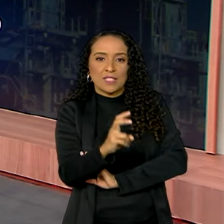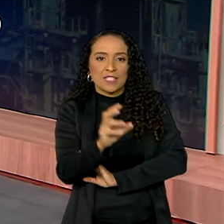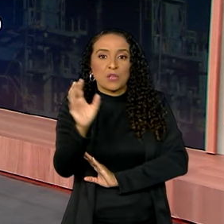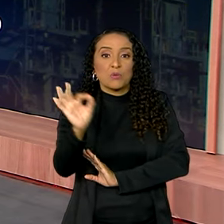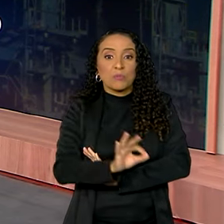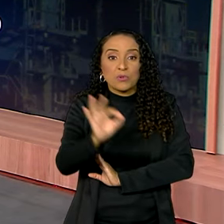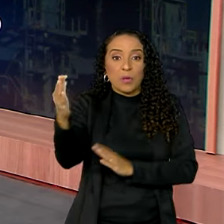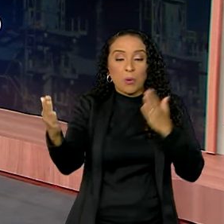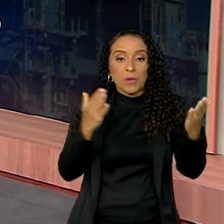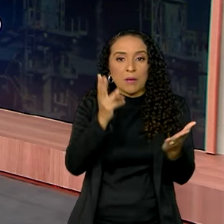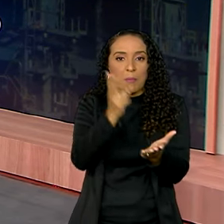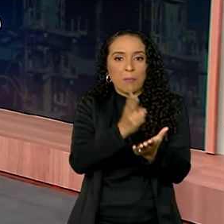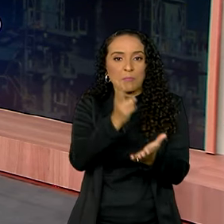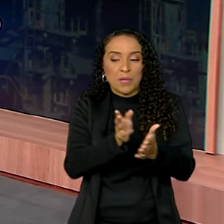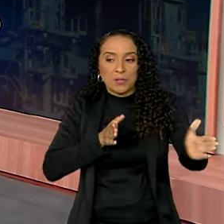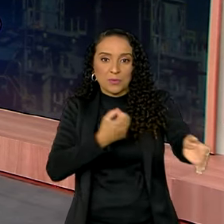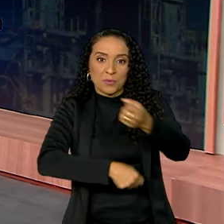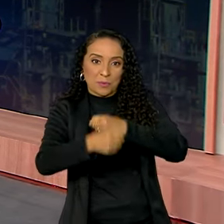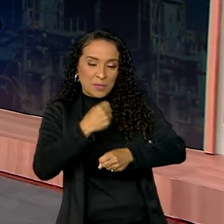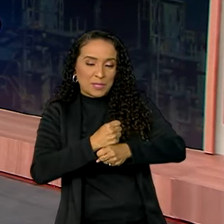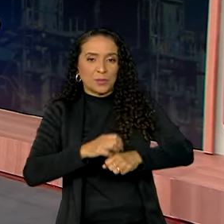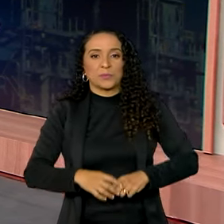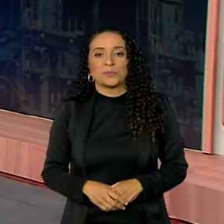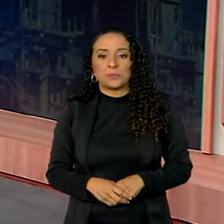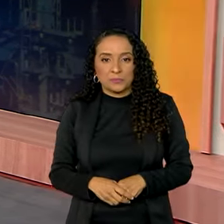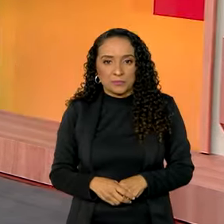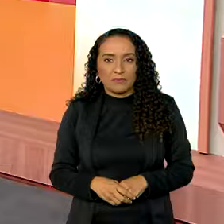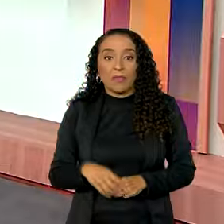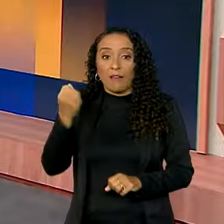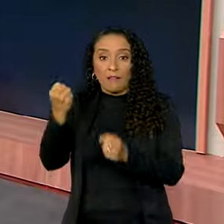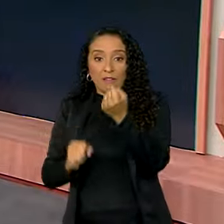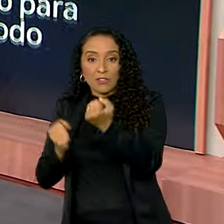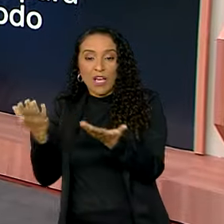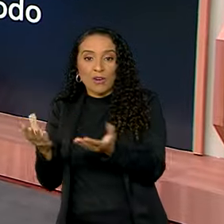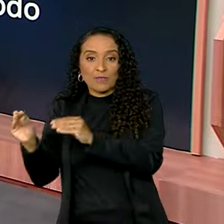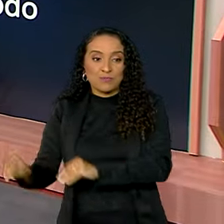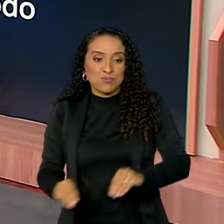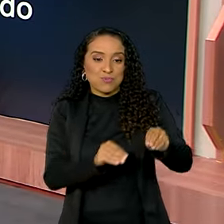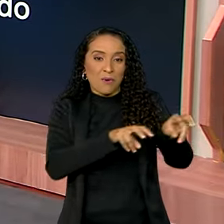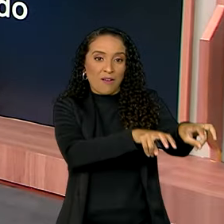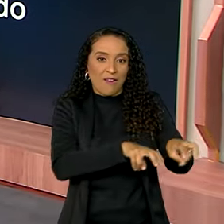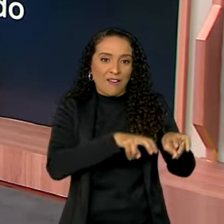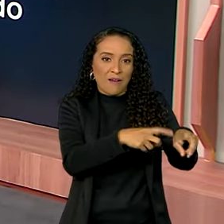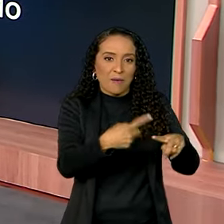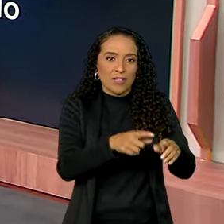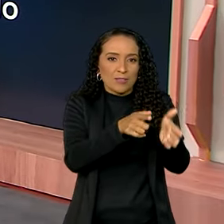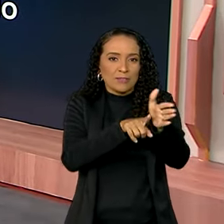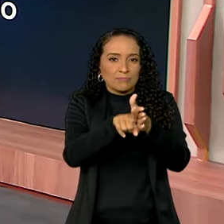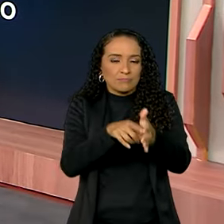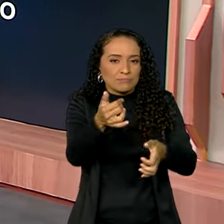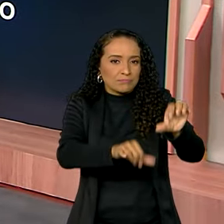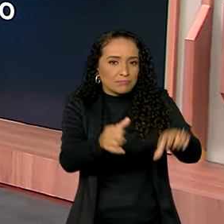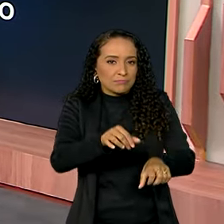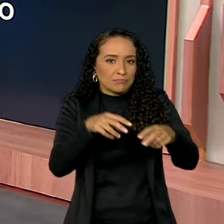% em comparação ao mesmo período do ano passado. Da indústria, vamos para o campo. Isso porque o levantamento do Ministério